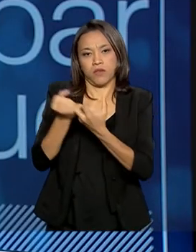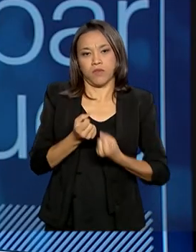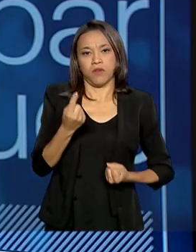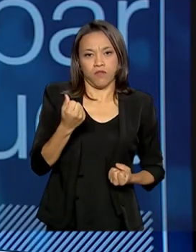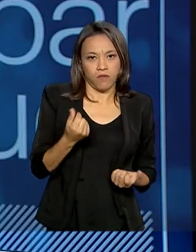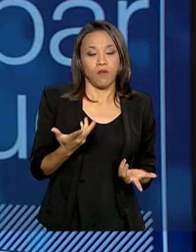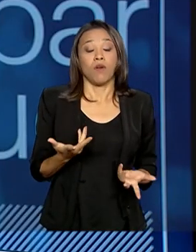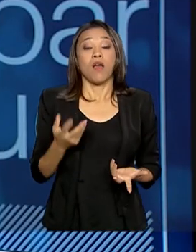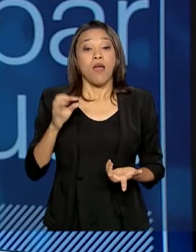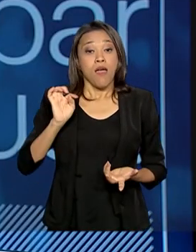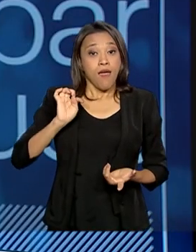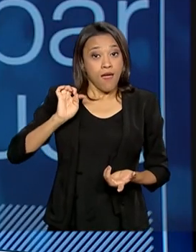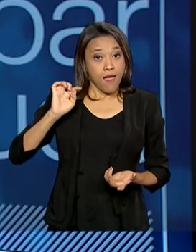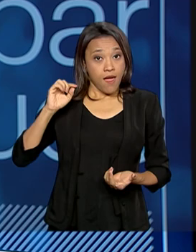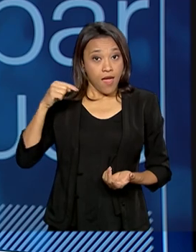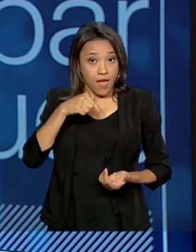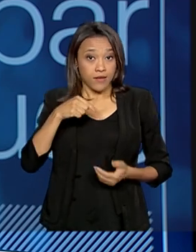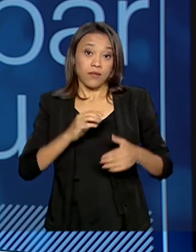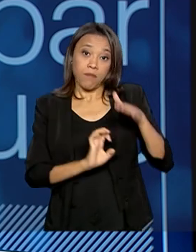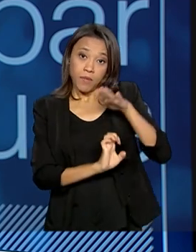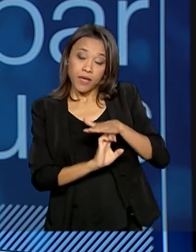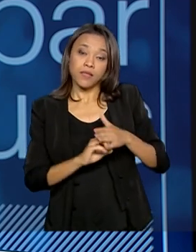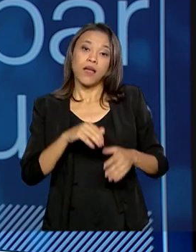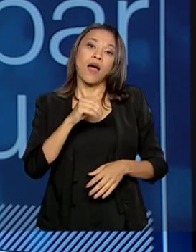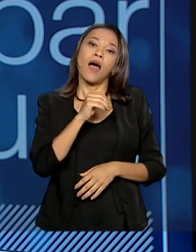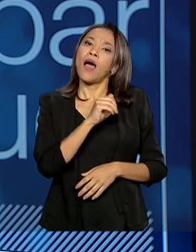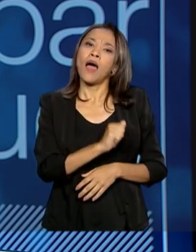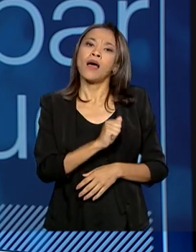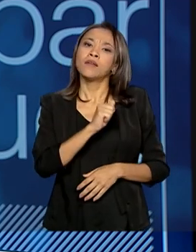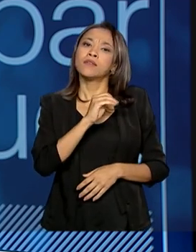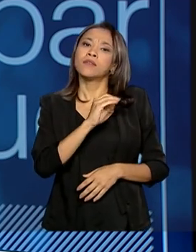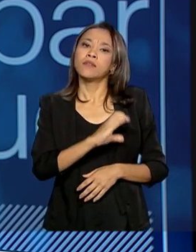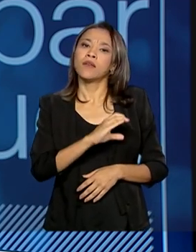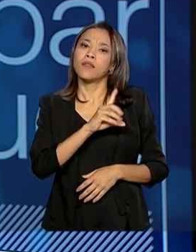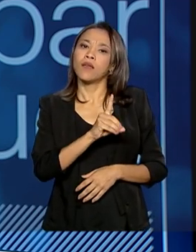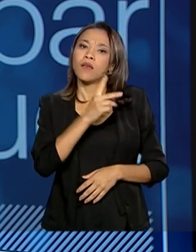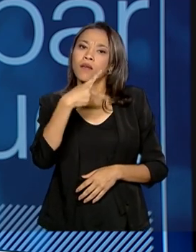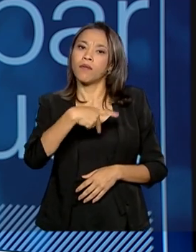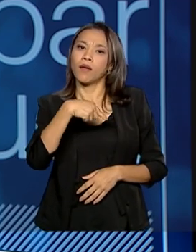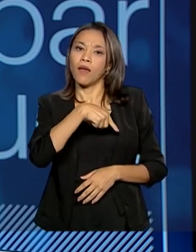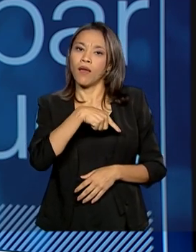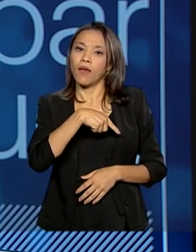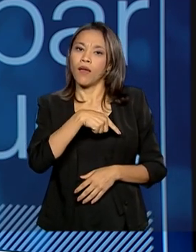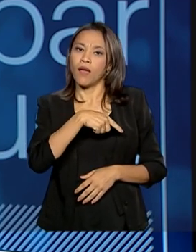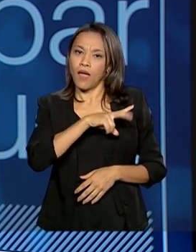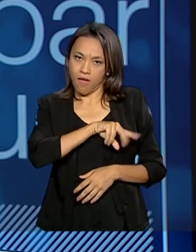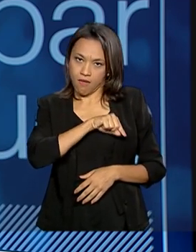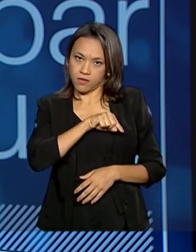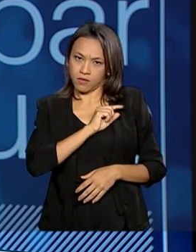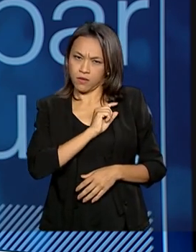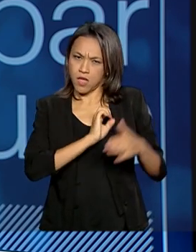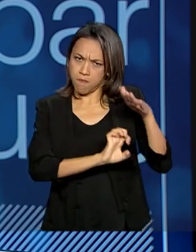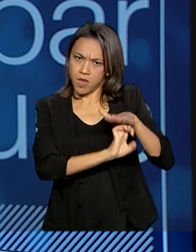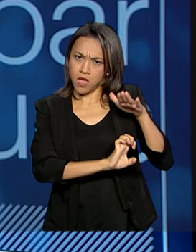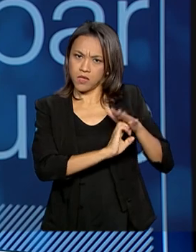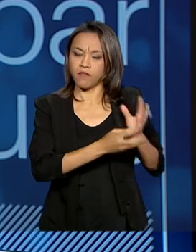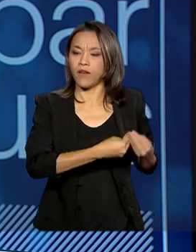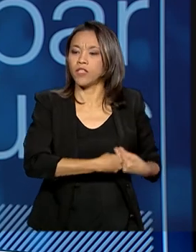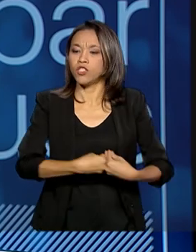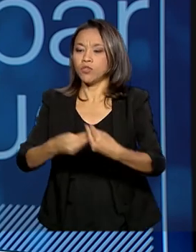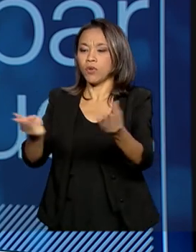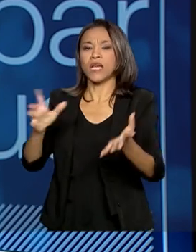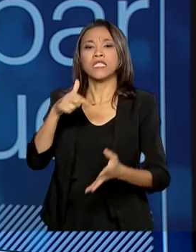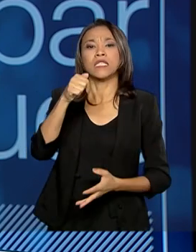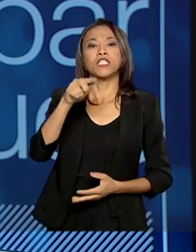a ACTP, ela vai, além de passar as camisetas, 7.500